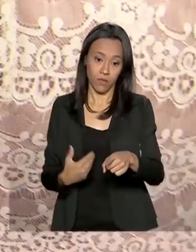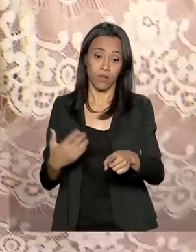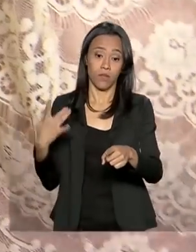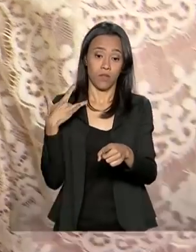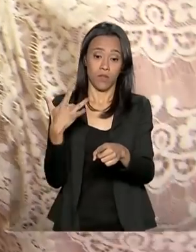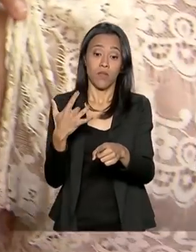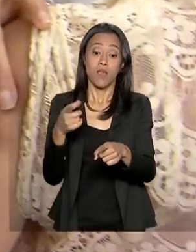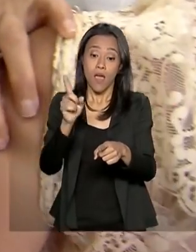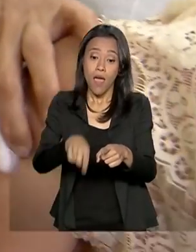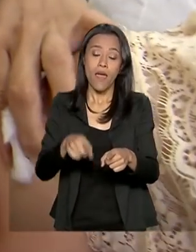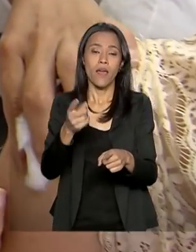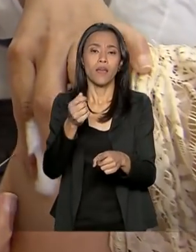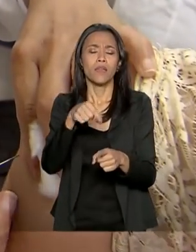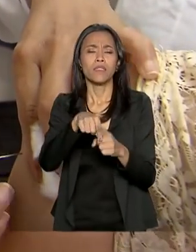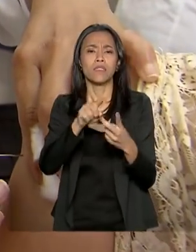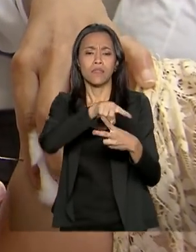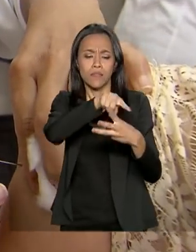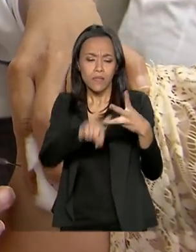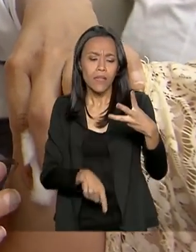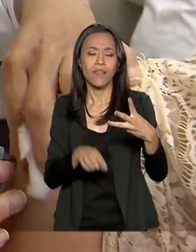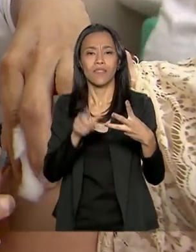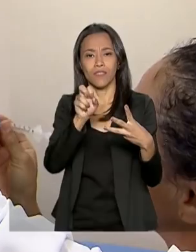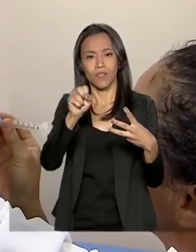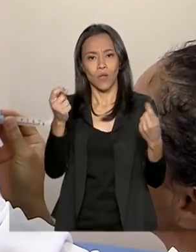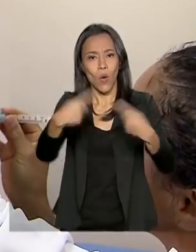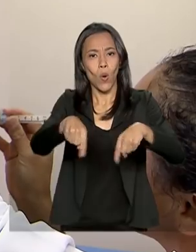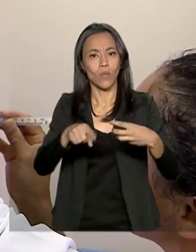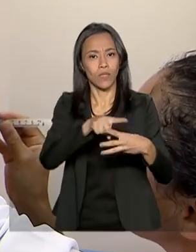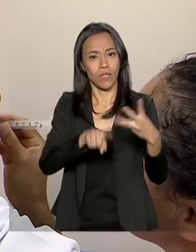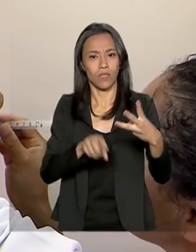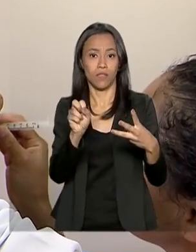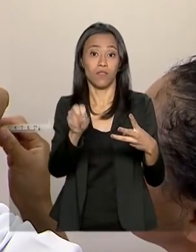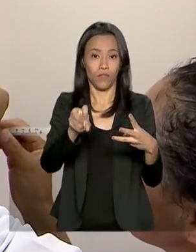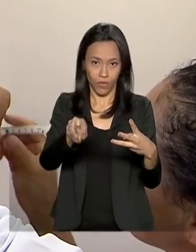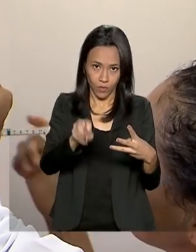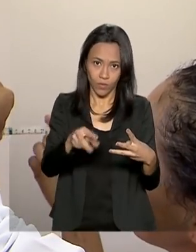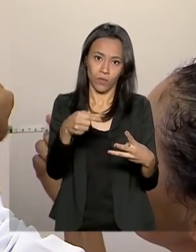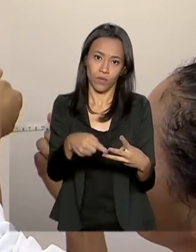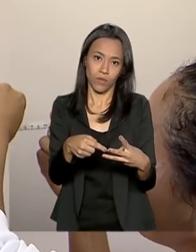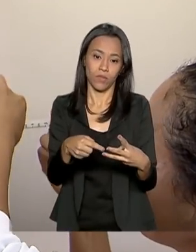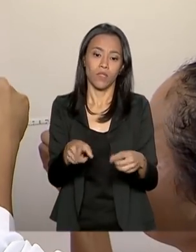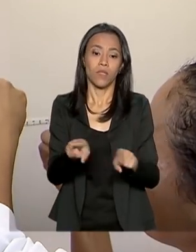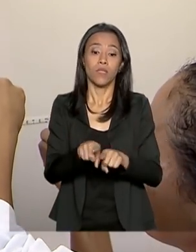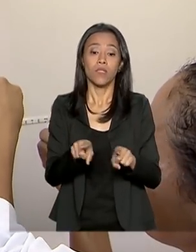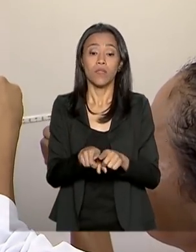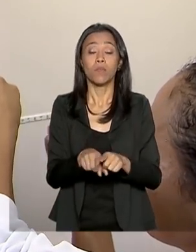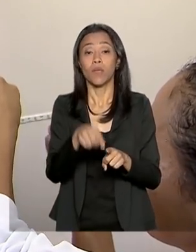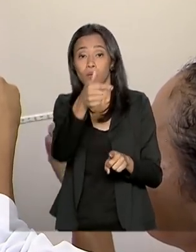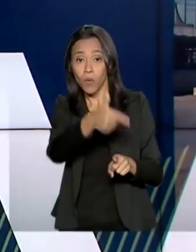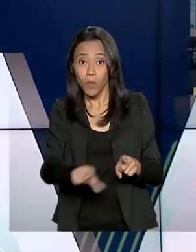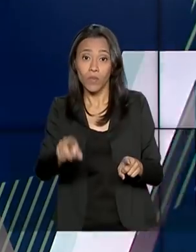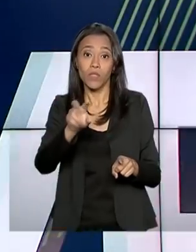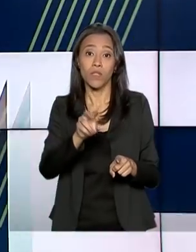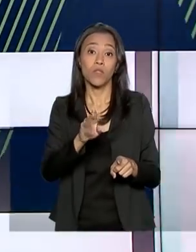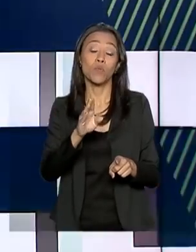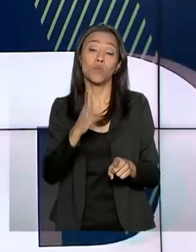Influenza, H1N1 e H3N2 do tipo A e Vitória do tipo B.